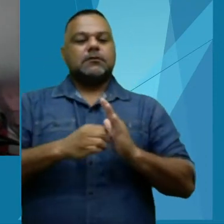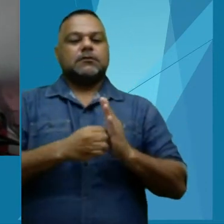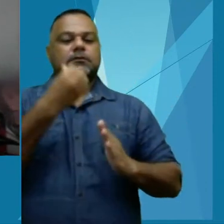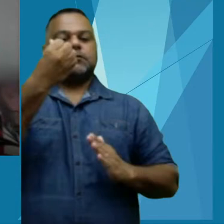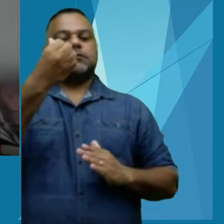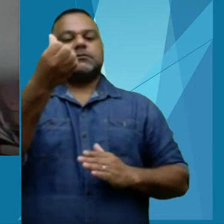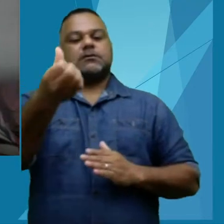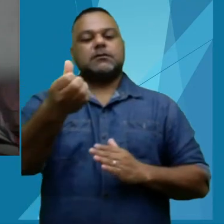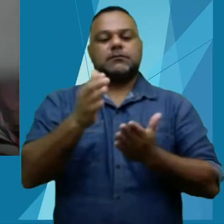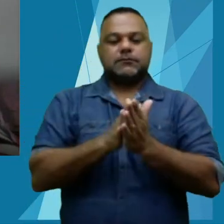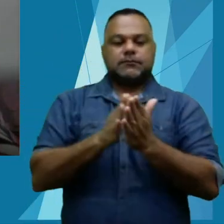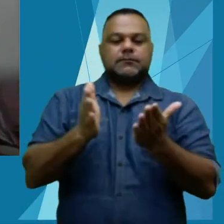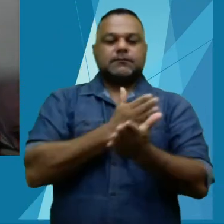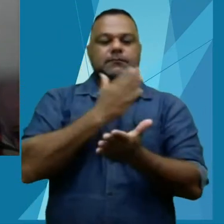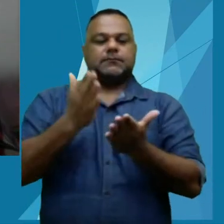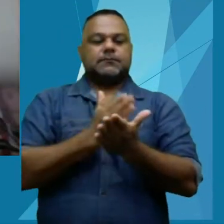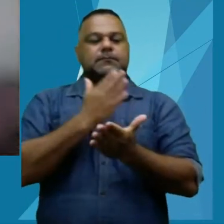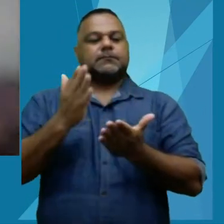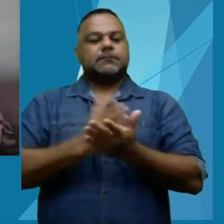impresso.